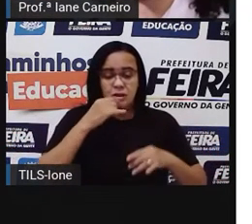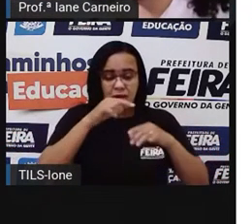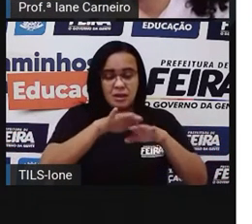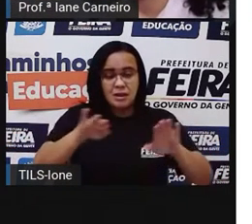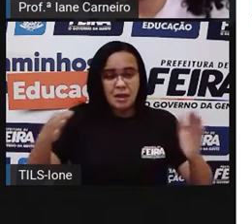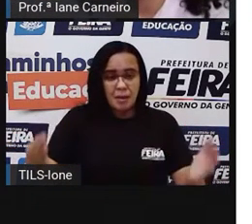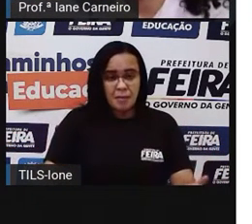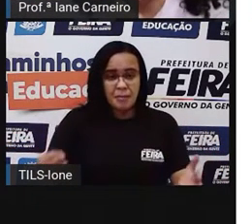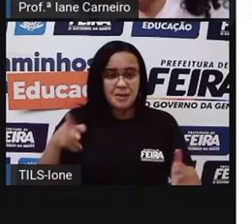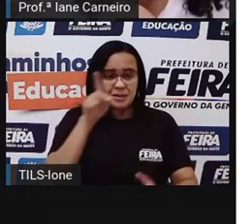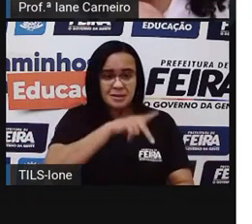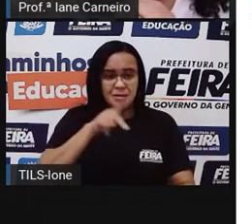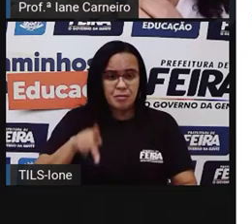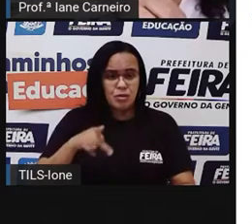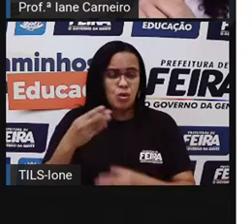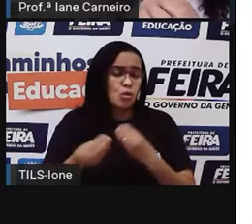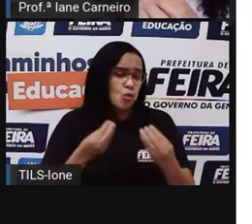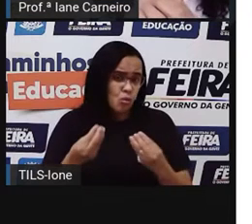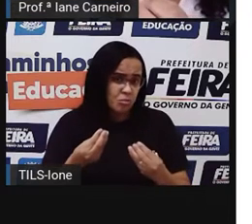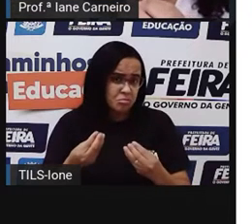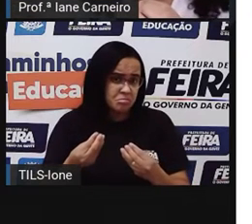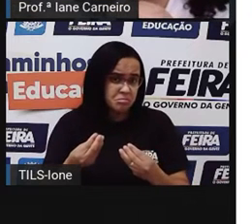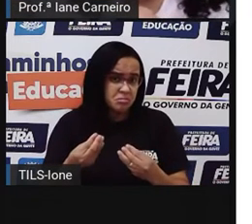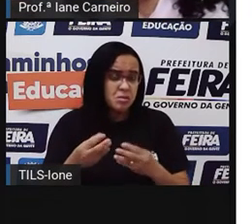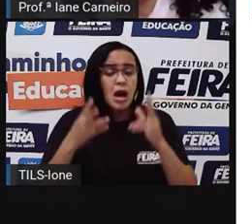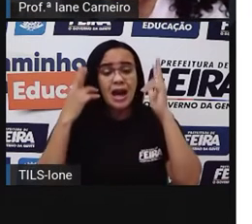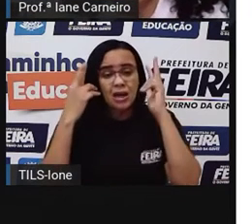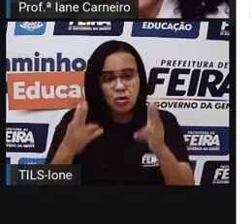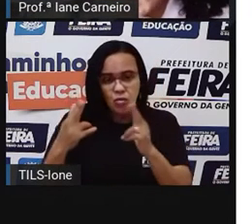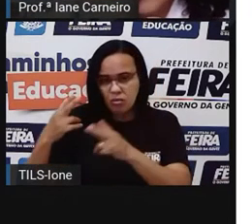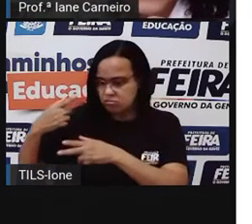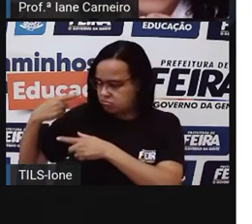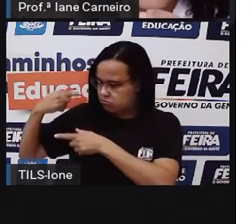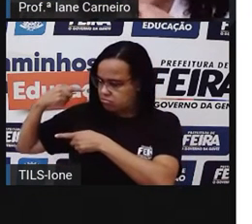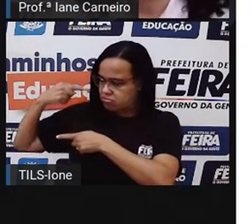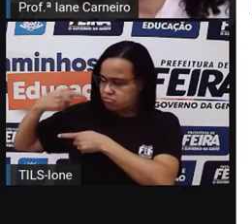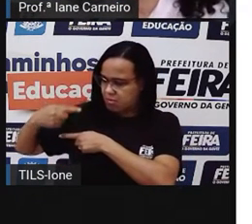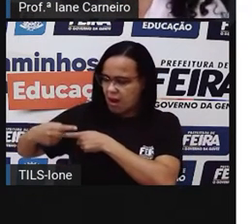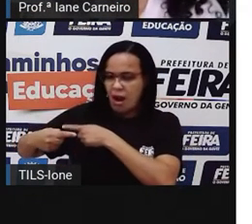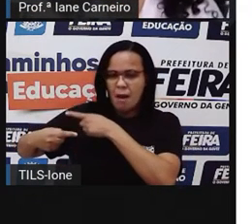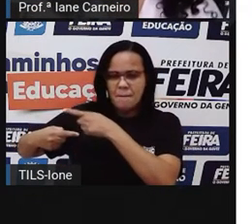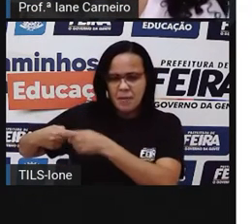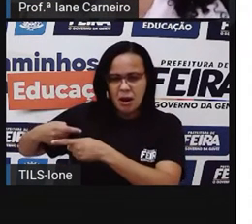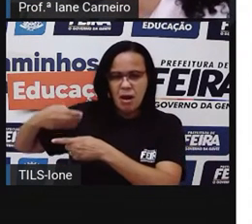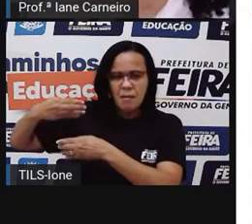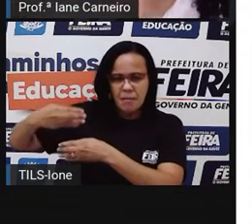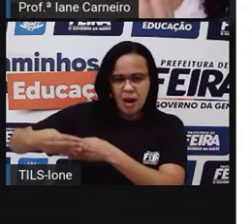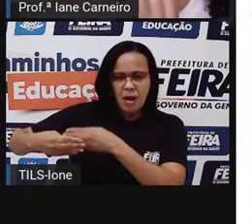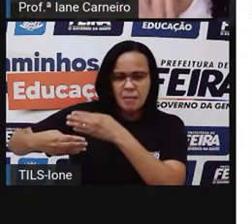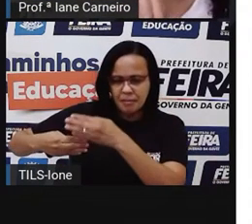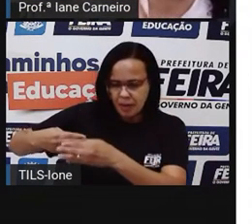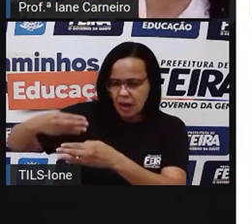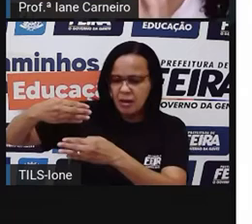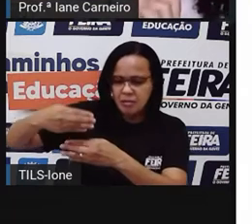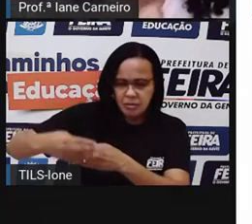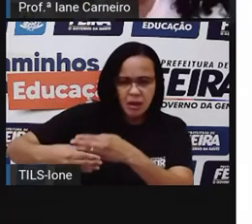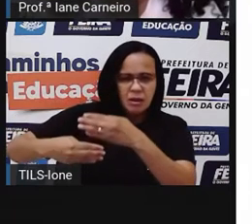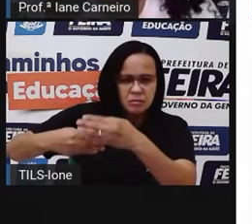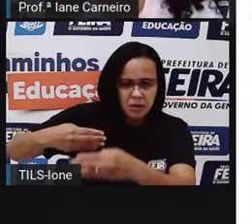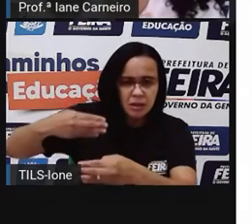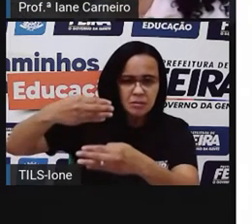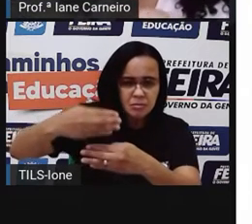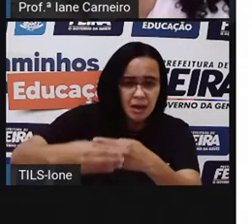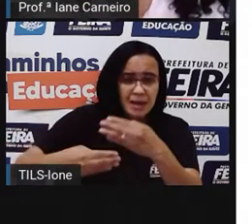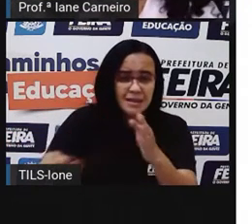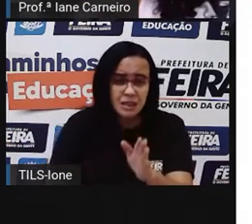uma série de coisas que vão acontecendo até chegar aqui no álcool